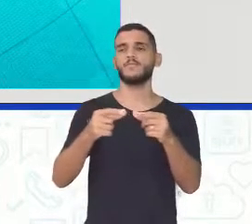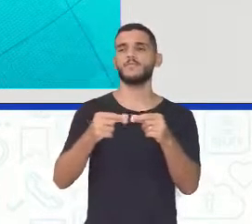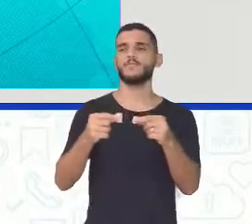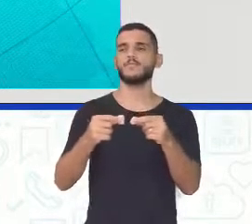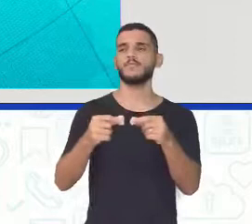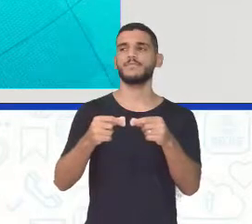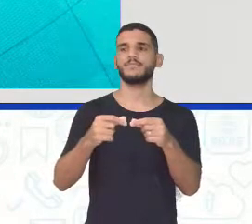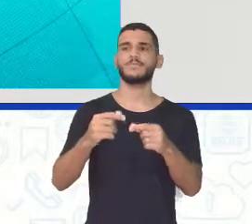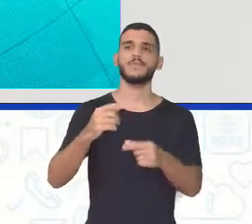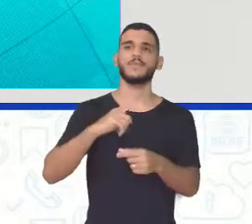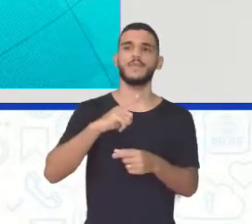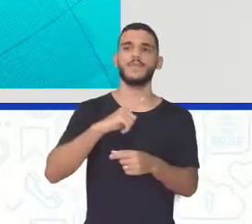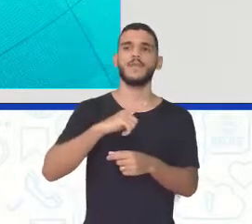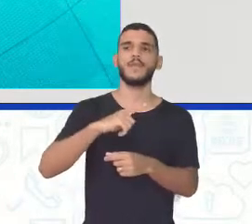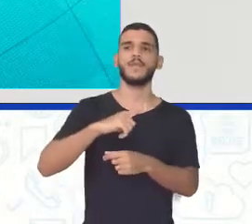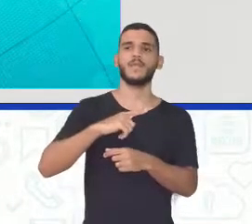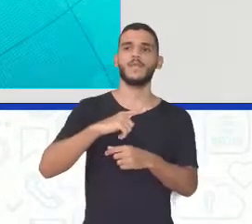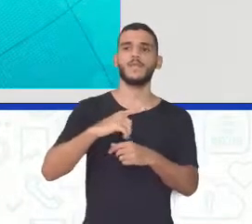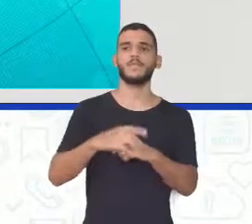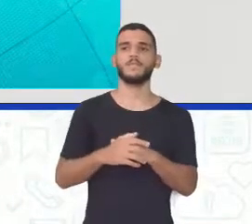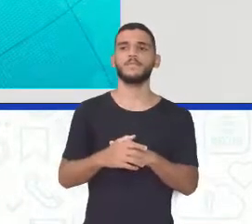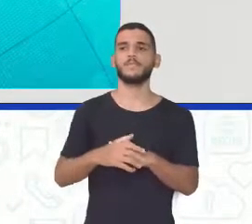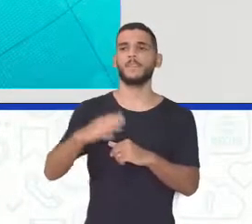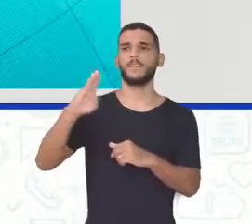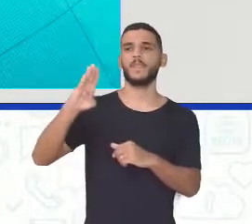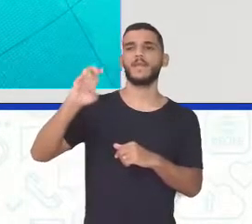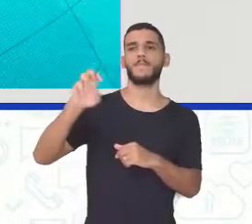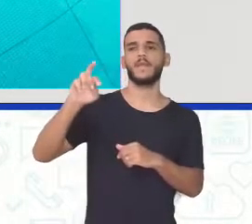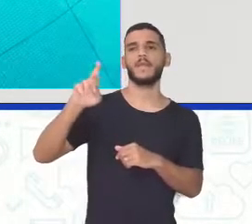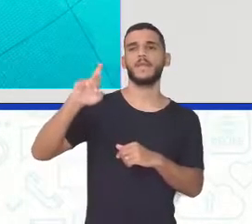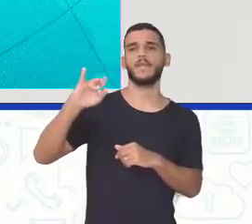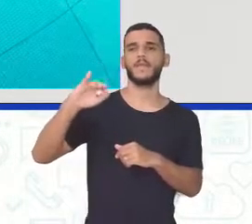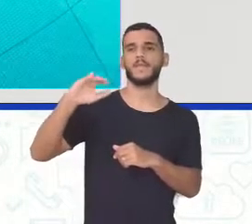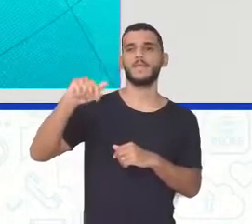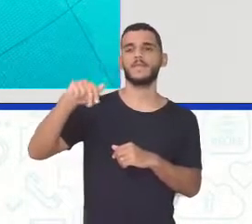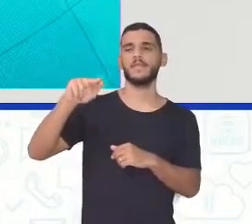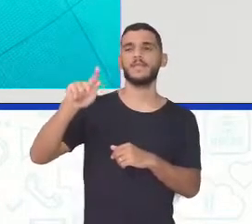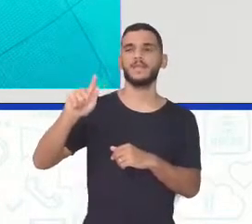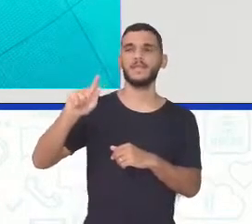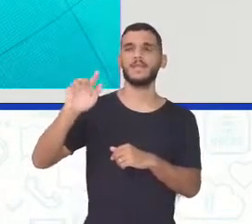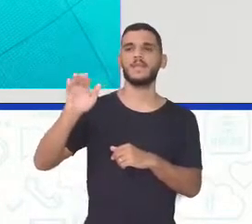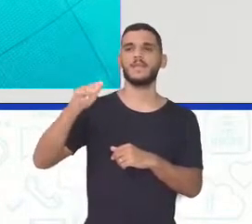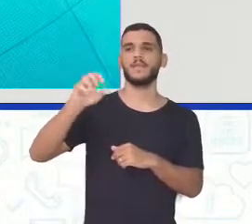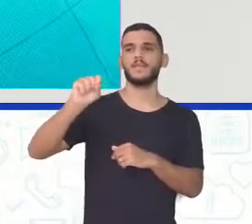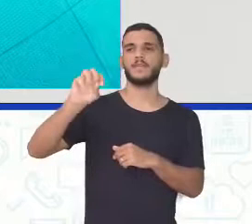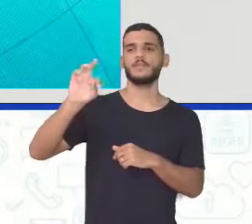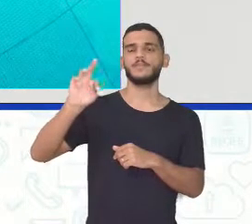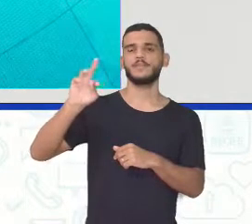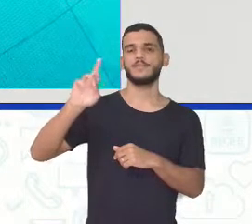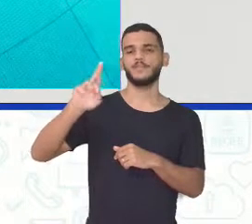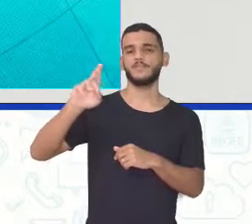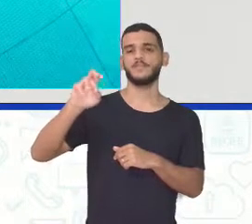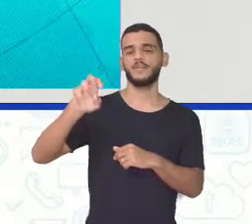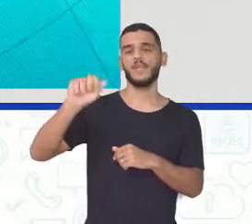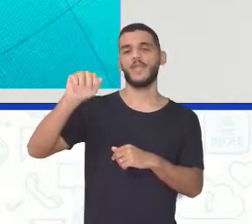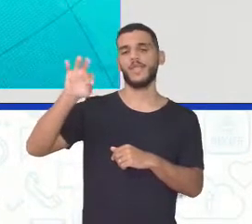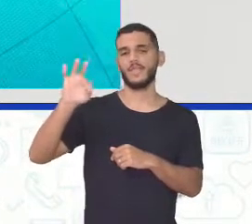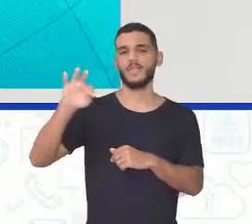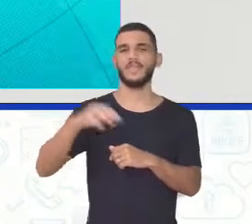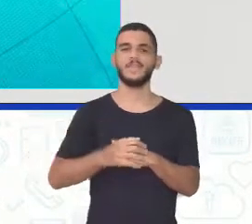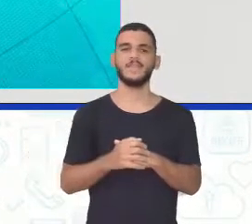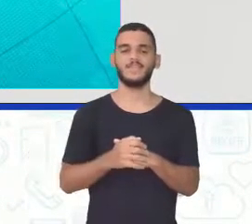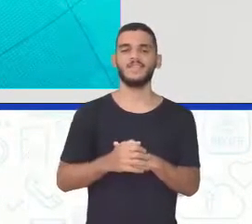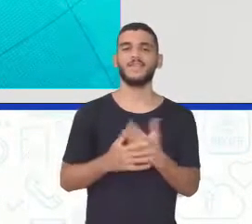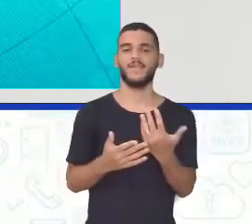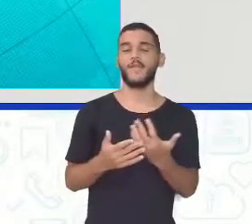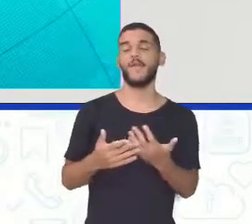ali ó Bering É Street Ou seja O street de Bering Bering Show Ó É o inglês Tá bom O professor